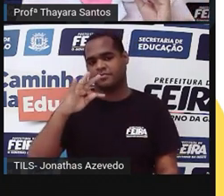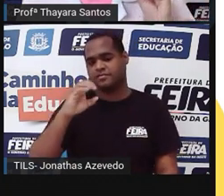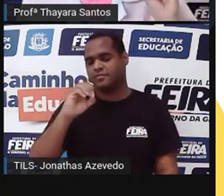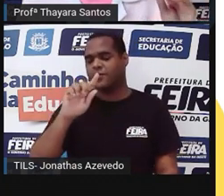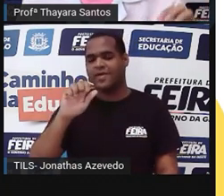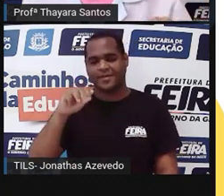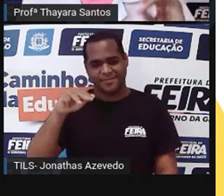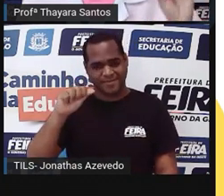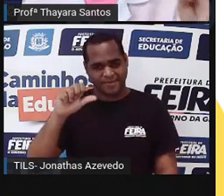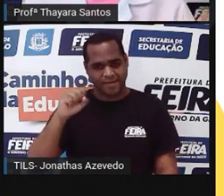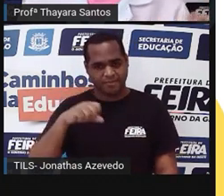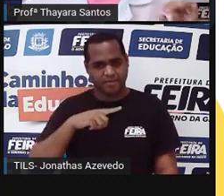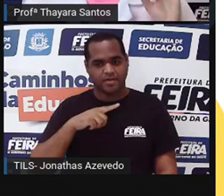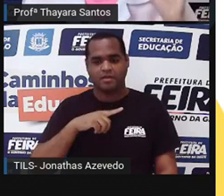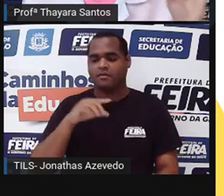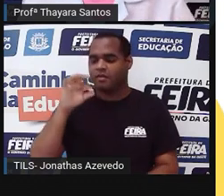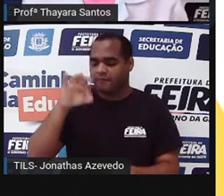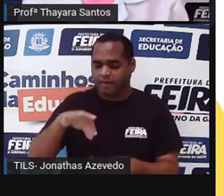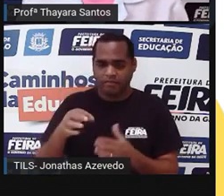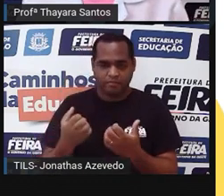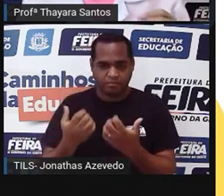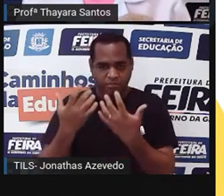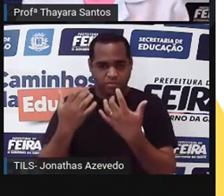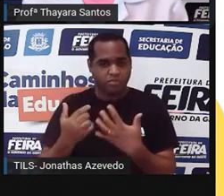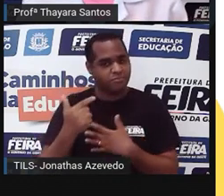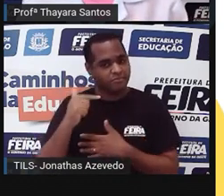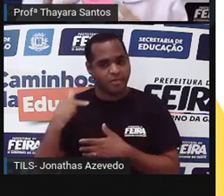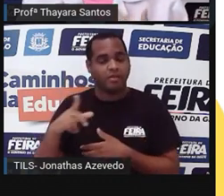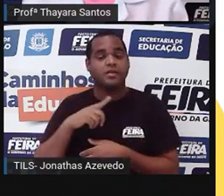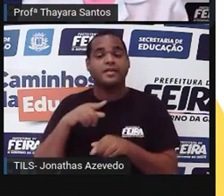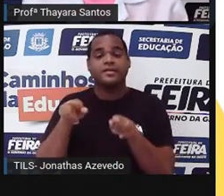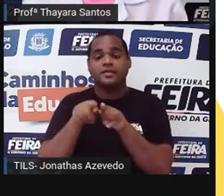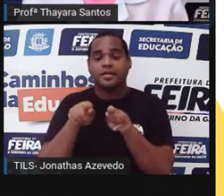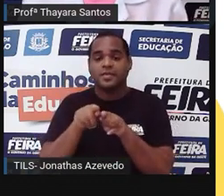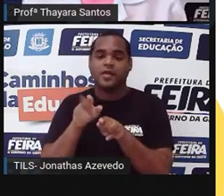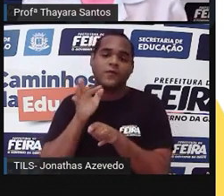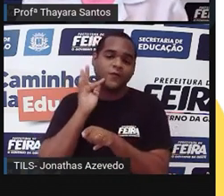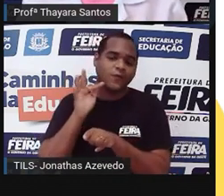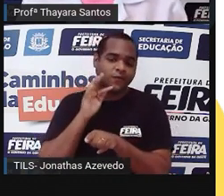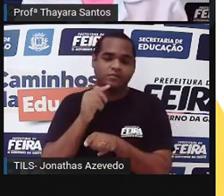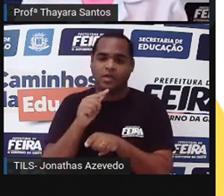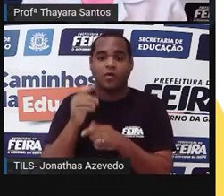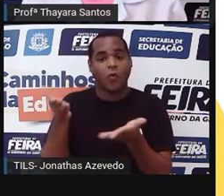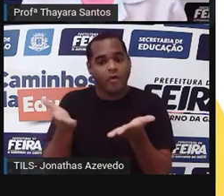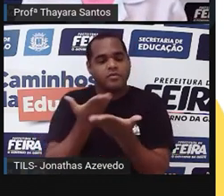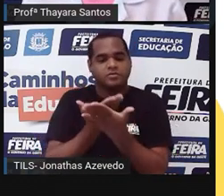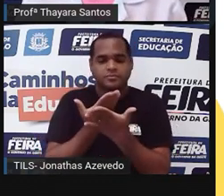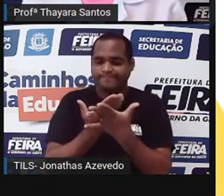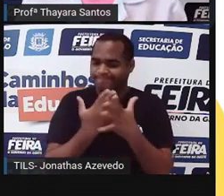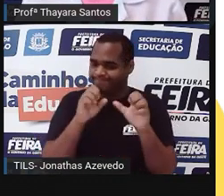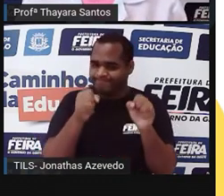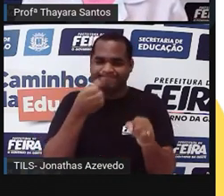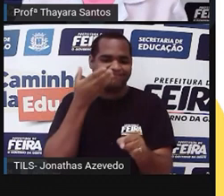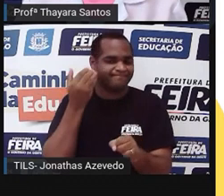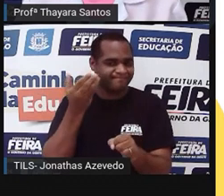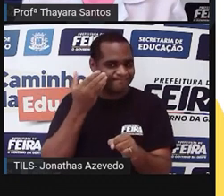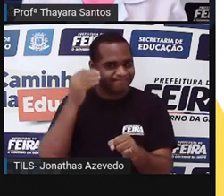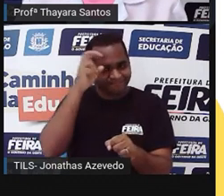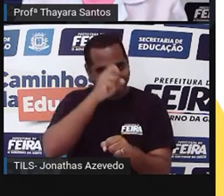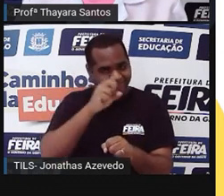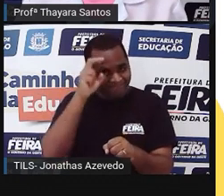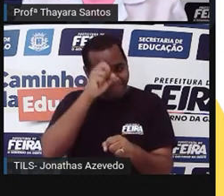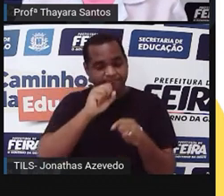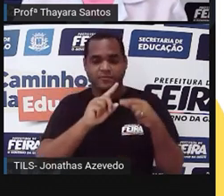dizer que são plantas sem semente e sem fruto, que é o caso das plantas que a gente vai estudar hoje, que são as briófitas e as